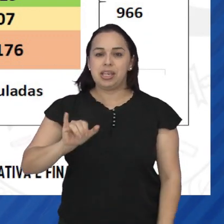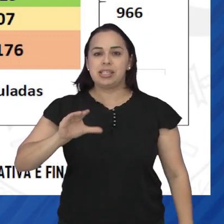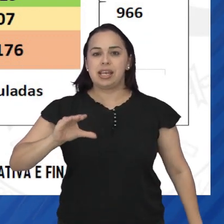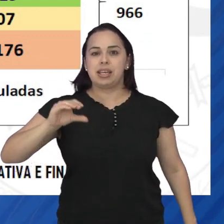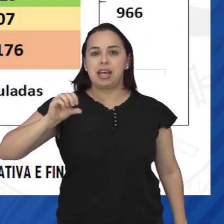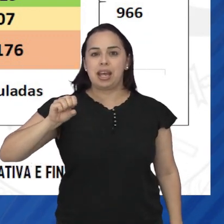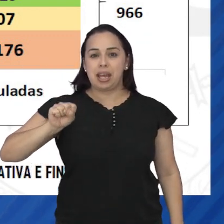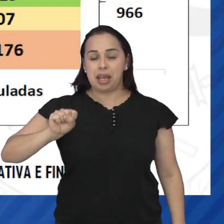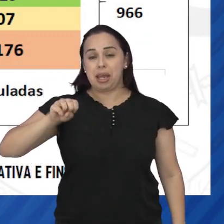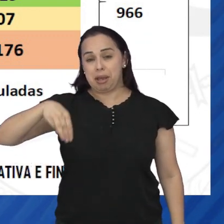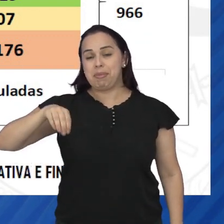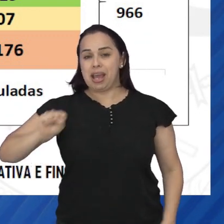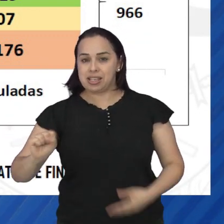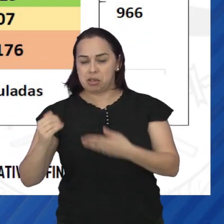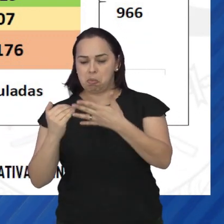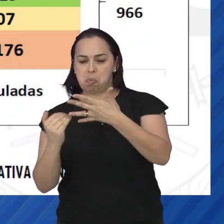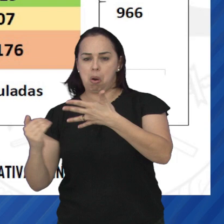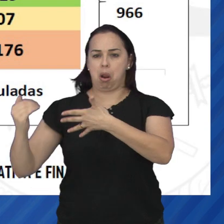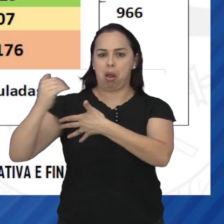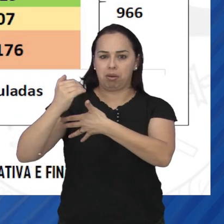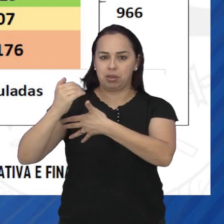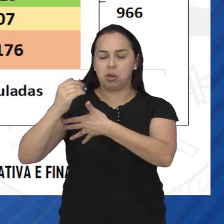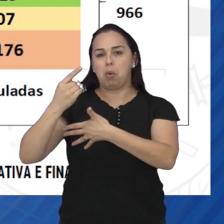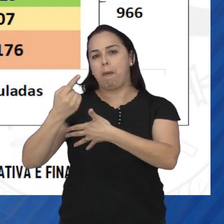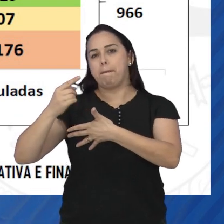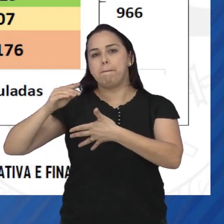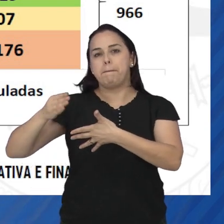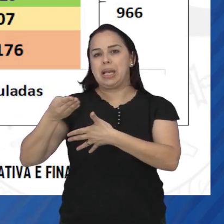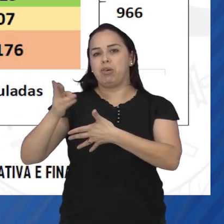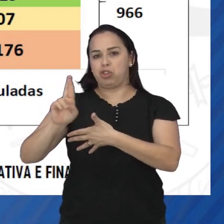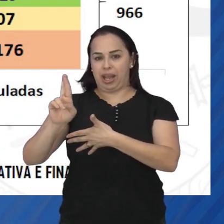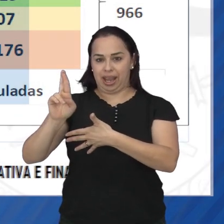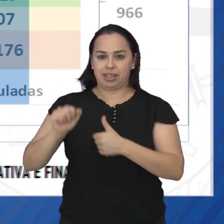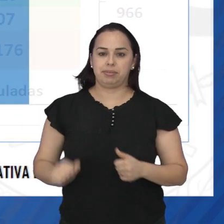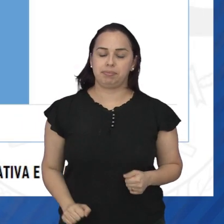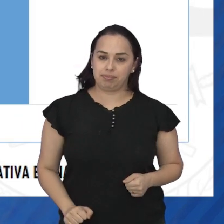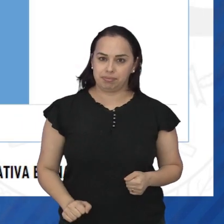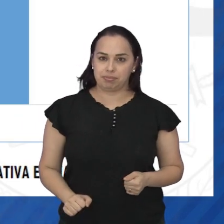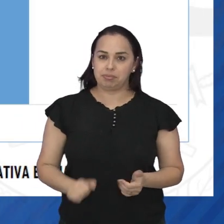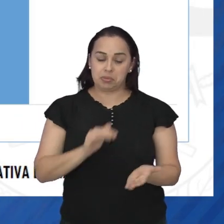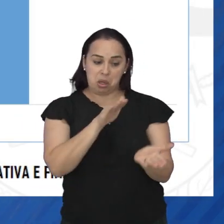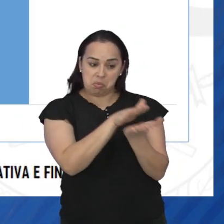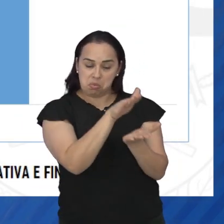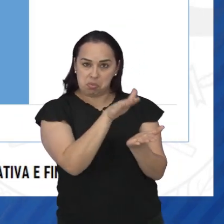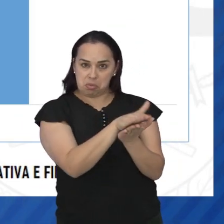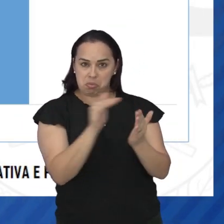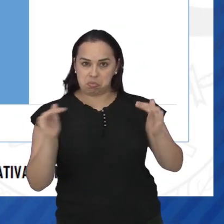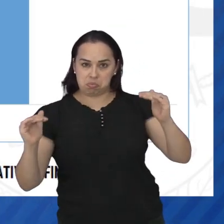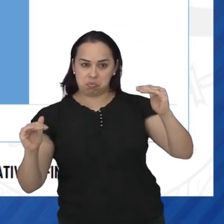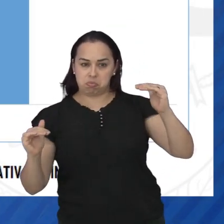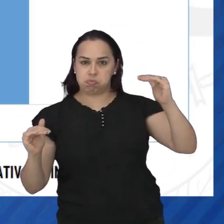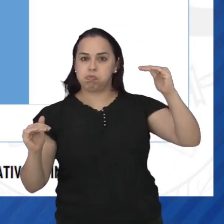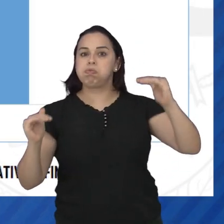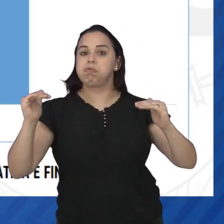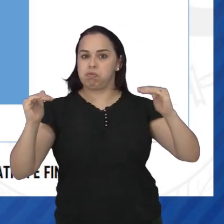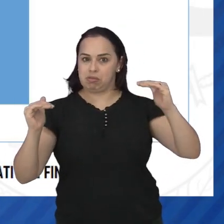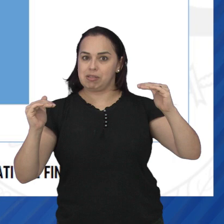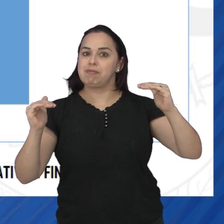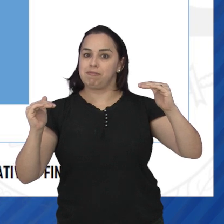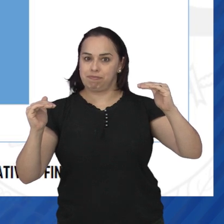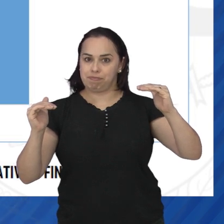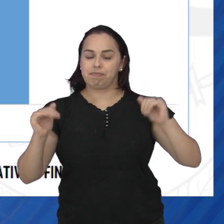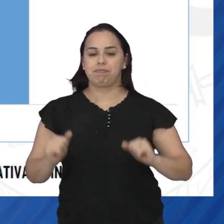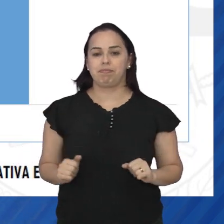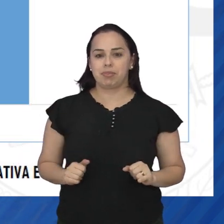ICMS ficou no topo da lista, acumulando R 1 bilhão. Já os gastos ficaram maiores do que os valores